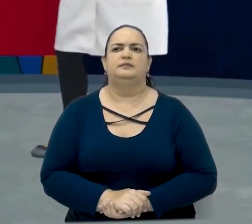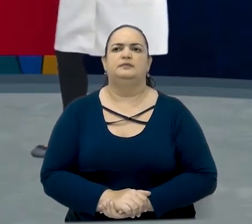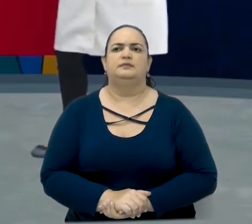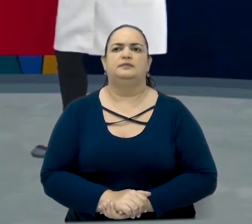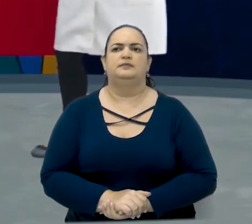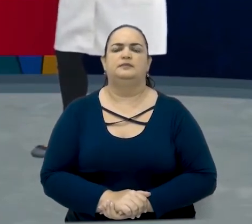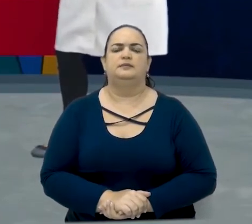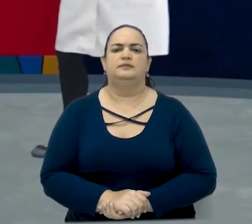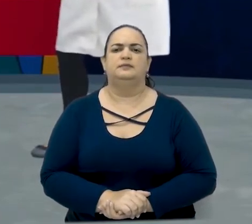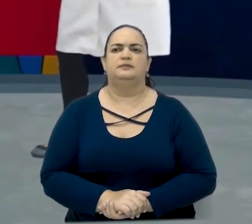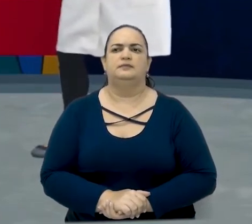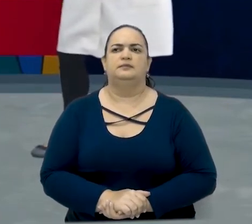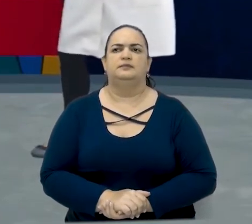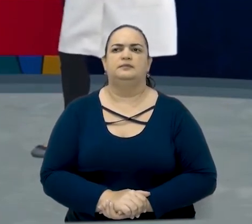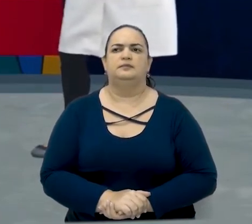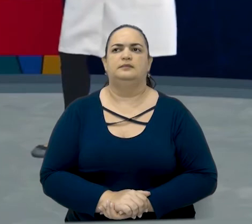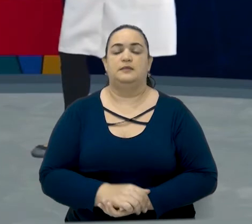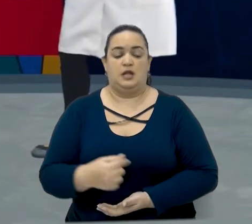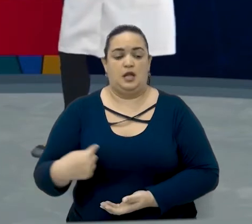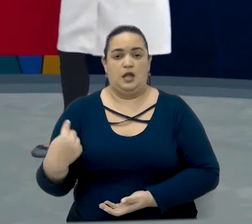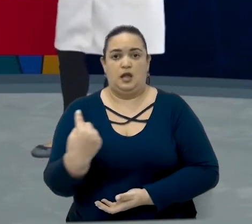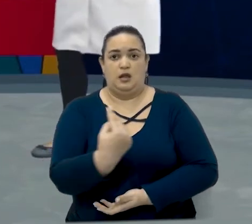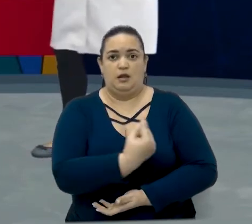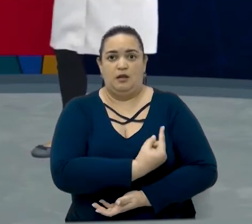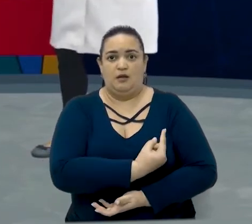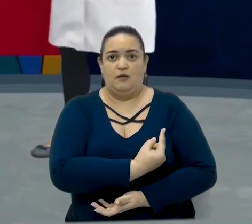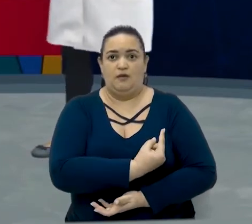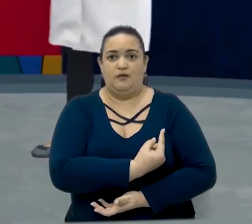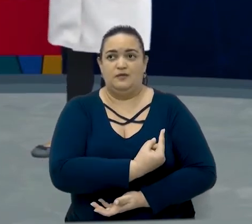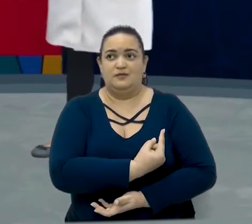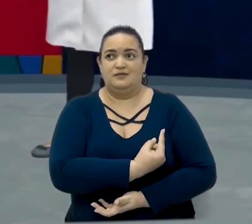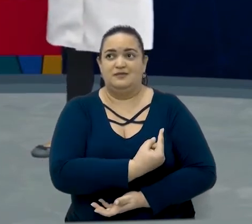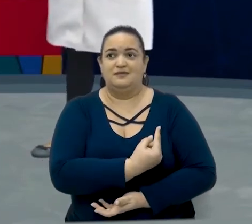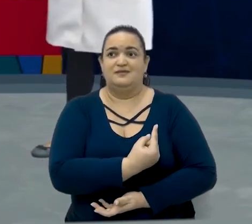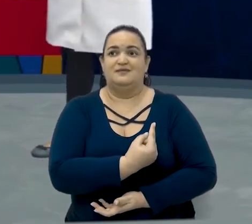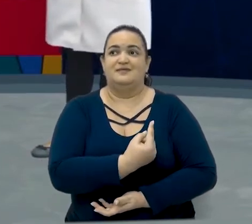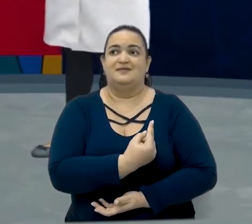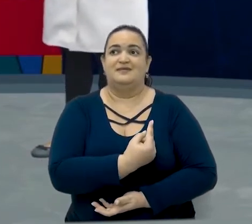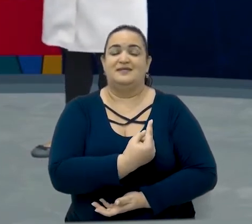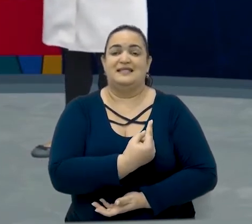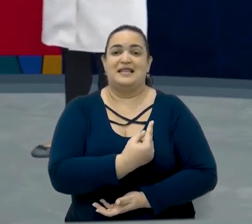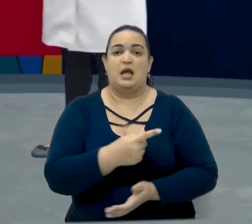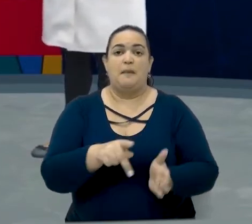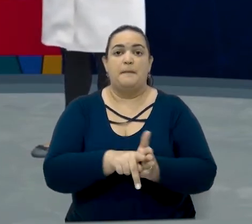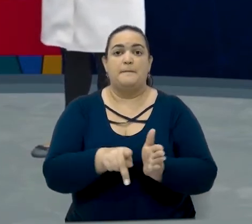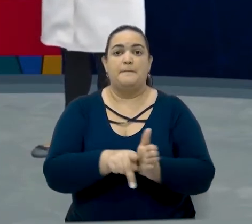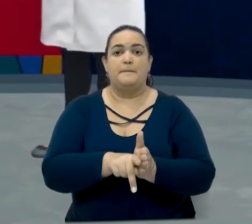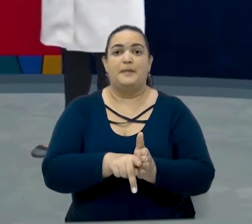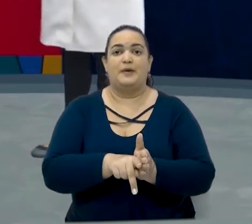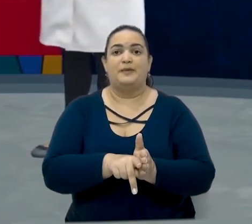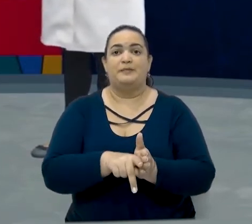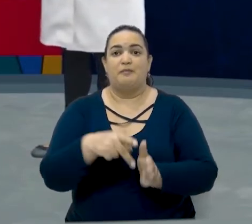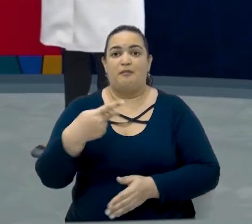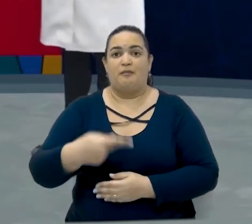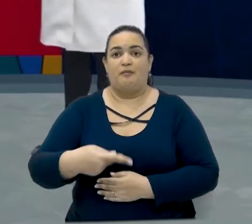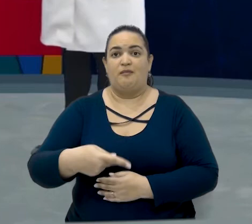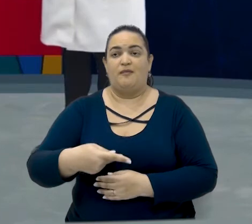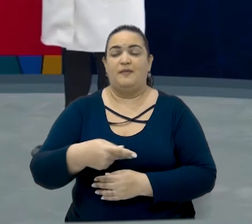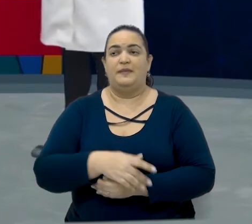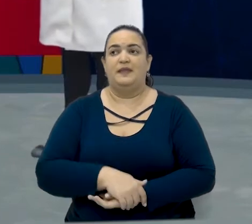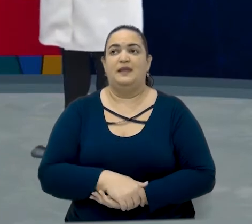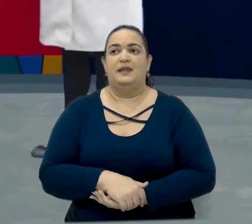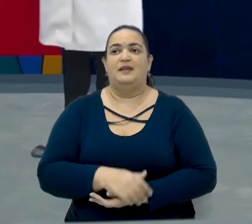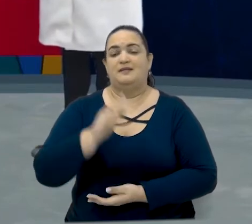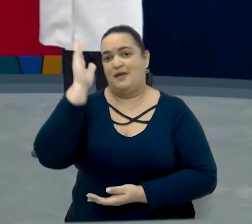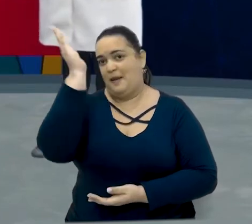are... Nós somos... Da onde? From... De... Do ou da... Que é a origem, não é?